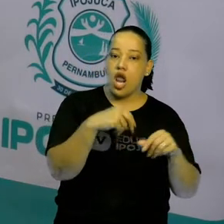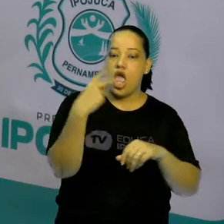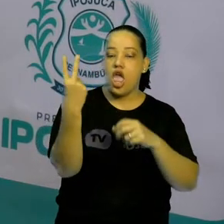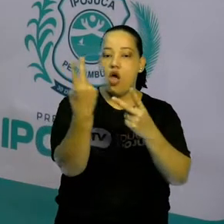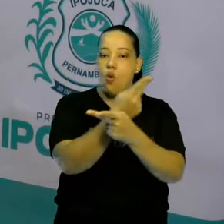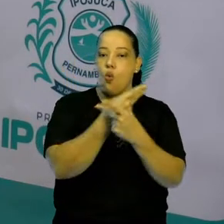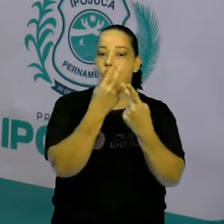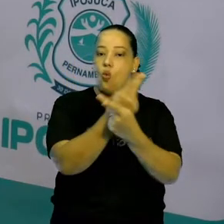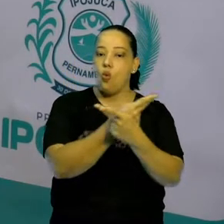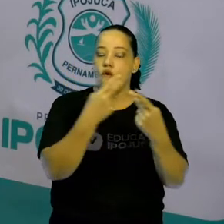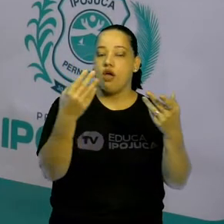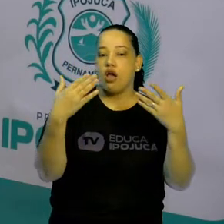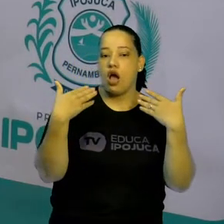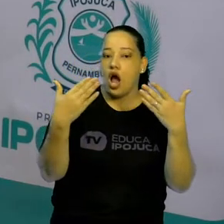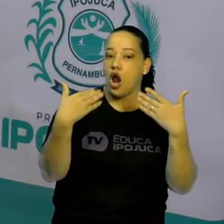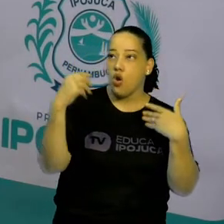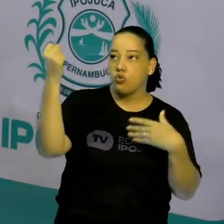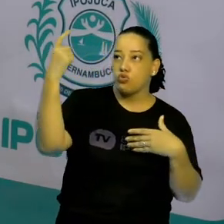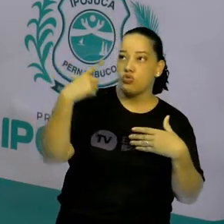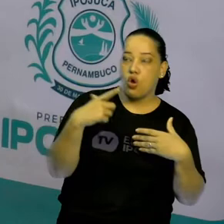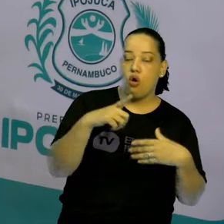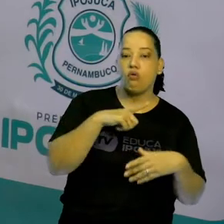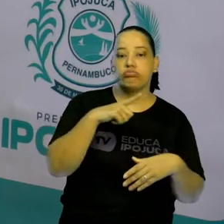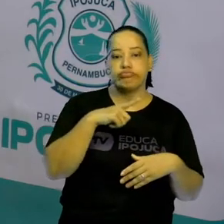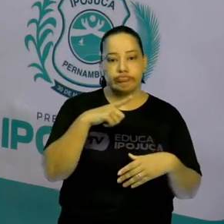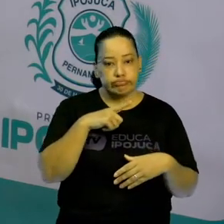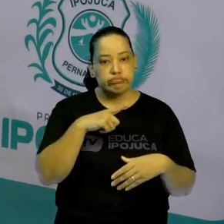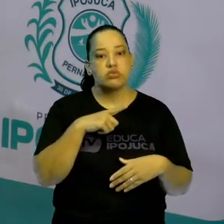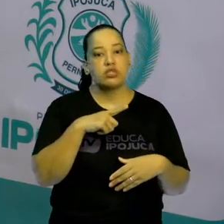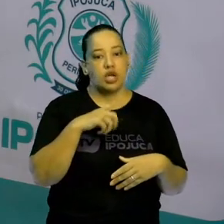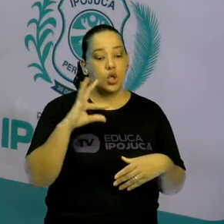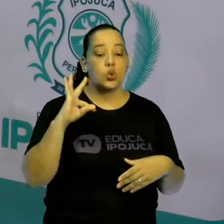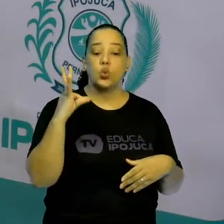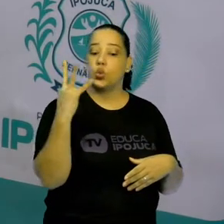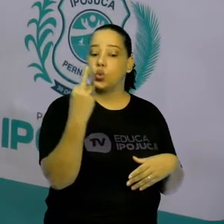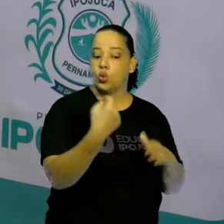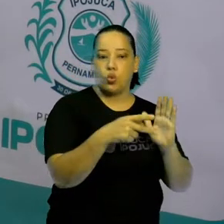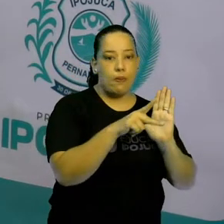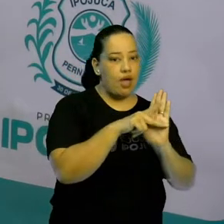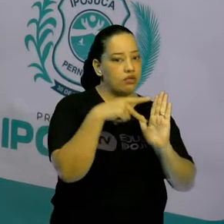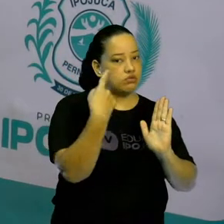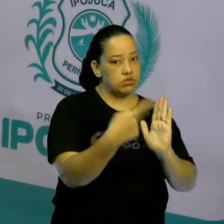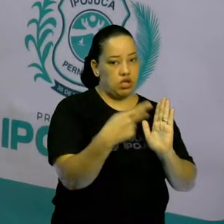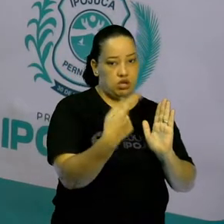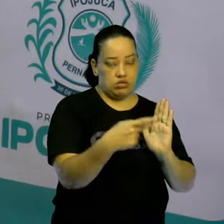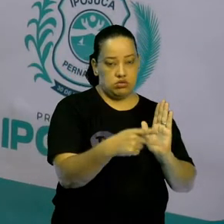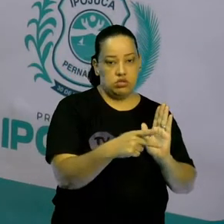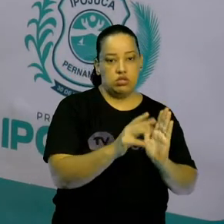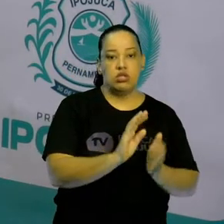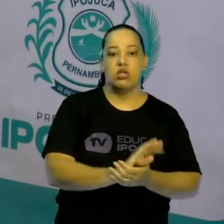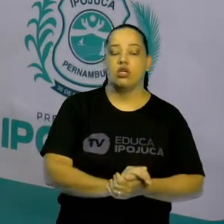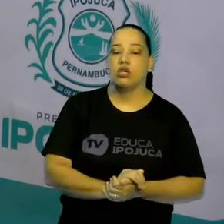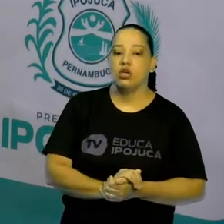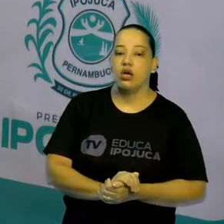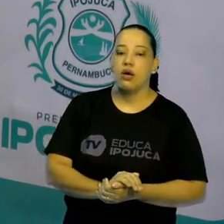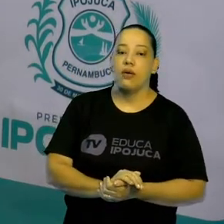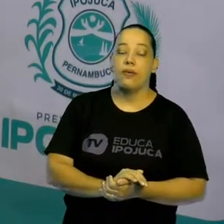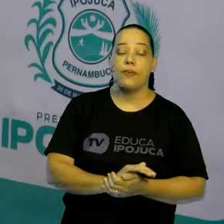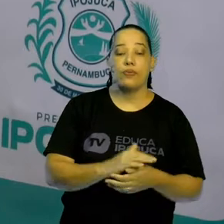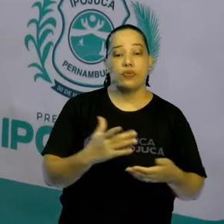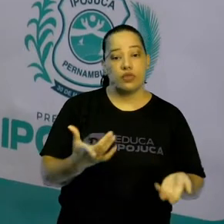vento, o calor do sol. Mas todos eles fazem parte daquele ambiente. E eu também vou ter